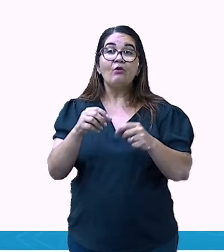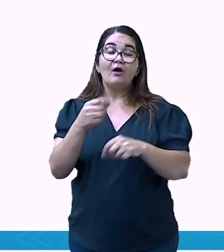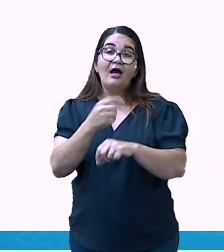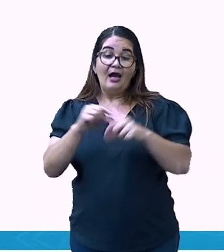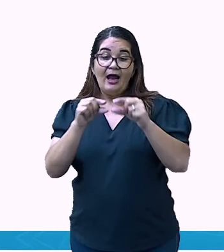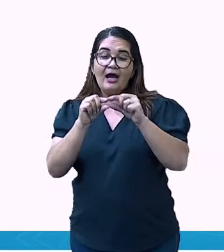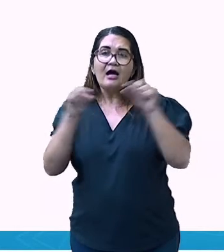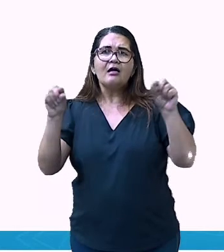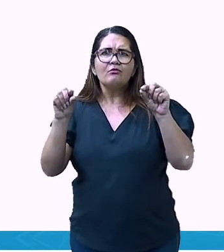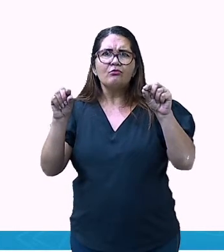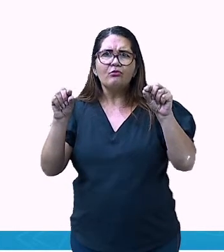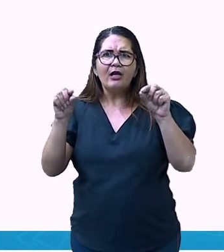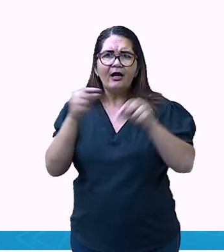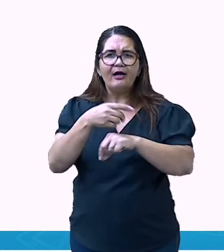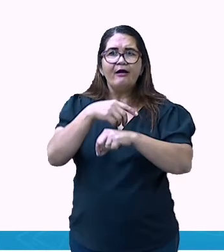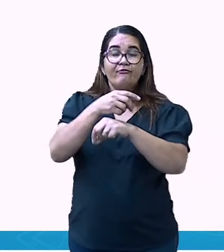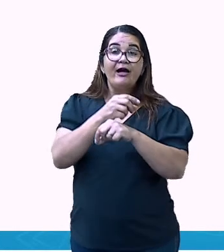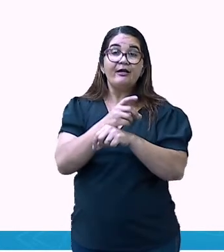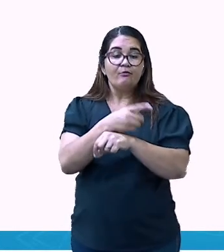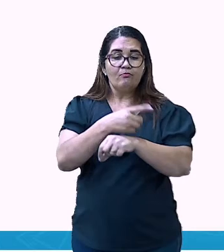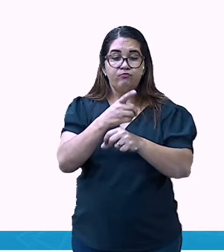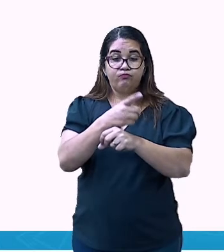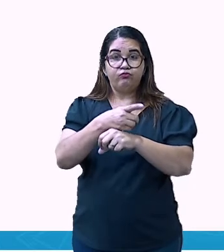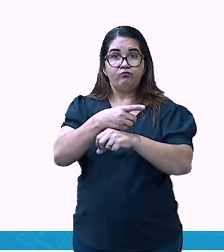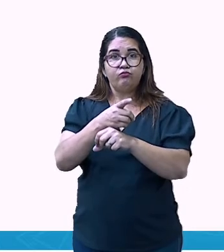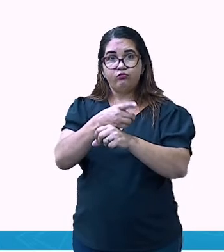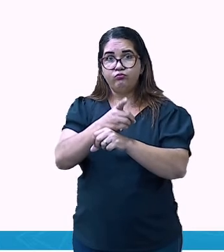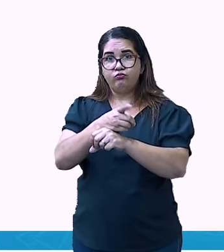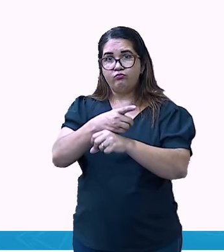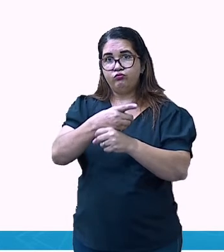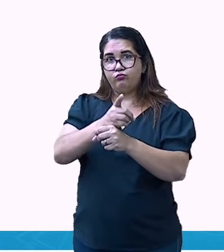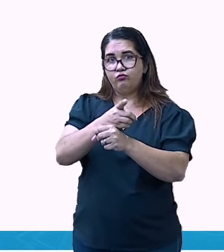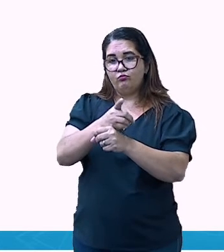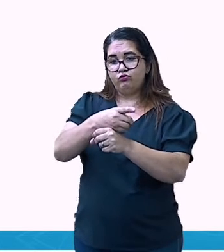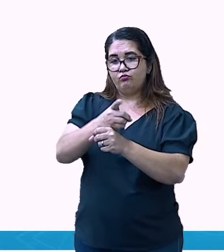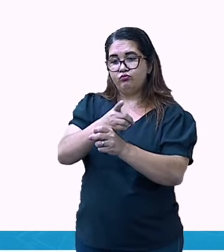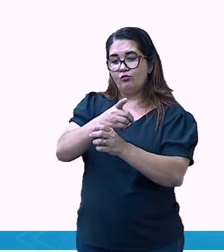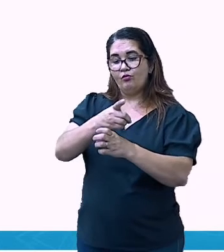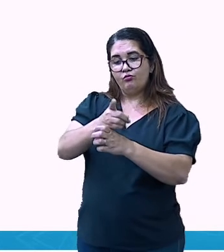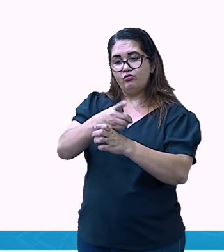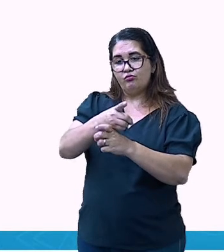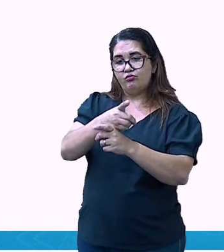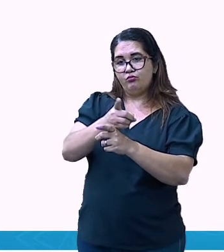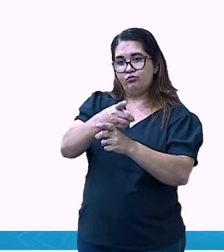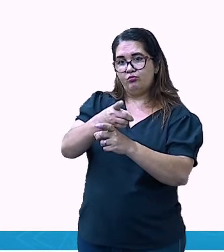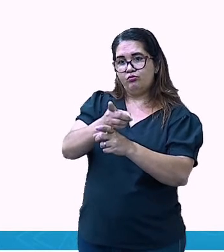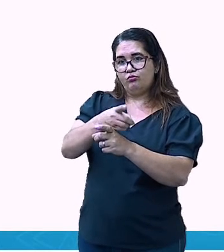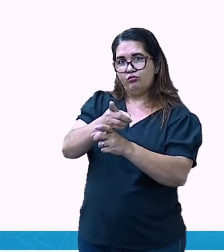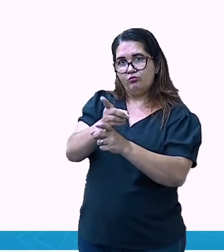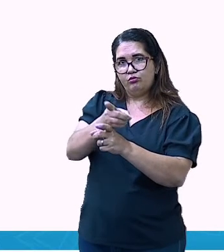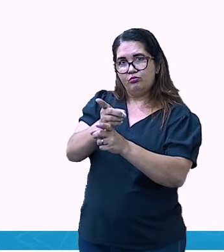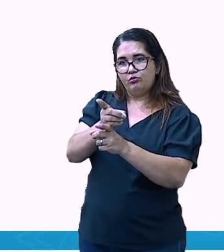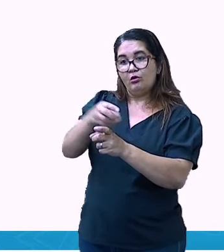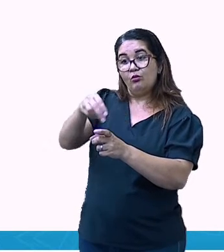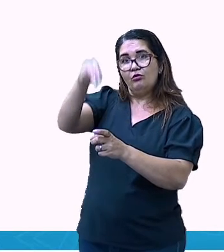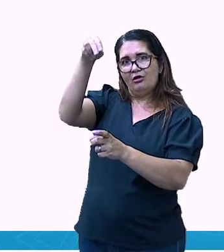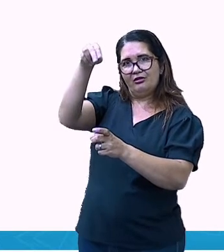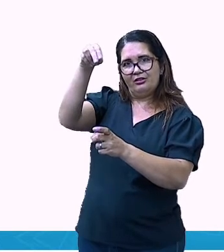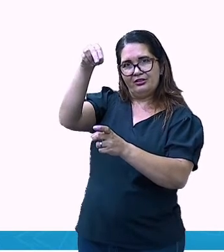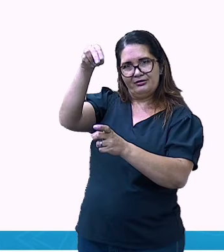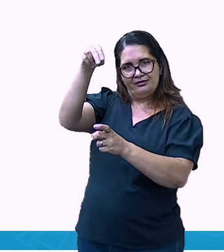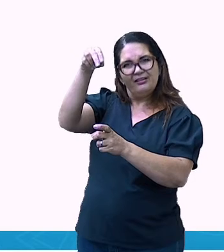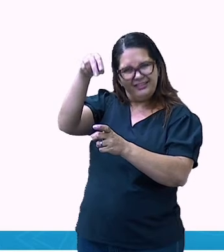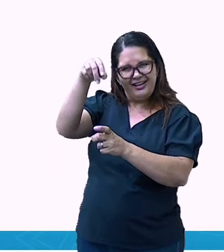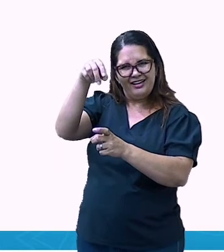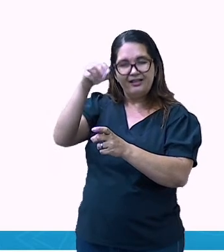o norte, isso mesmo. Então, sempre você terá um norte aí usando a bússola, viu? Muito